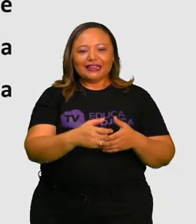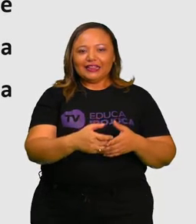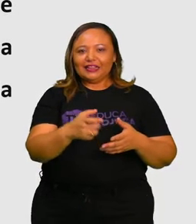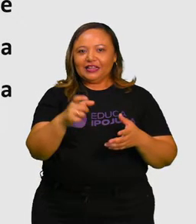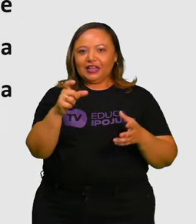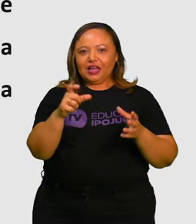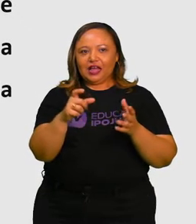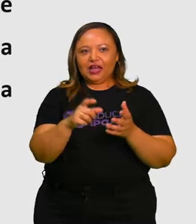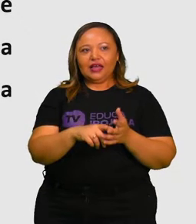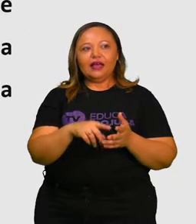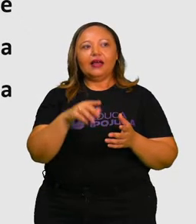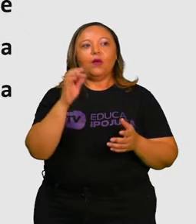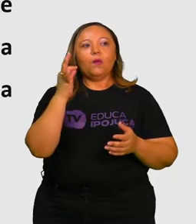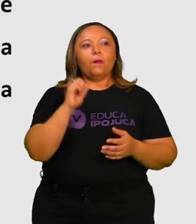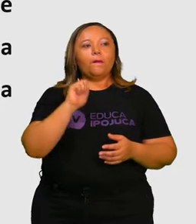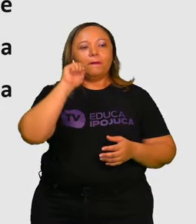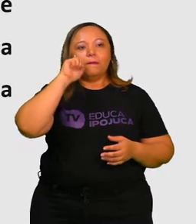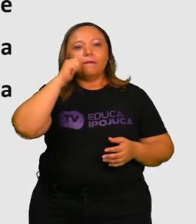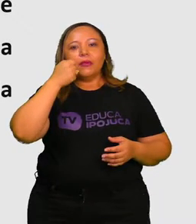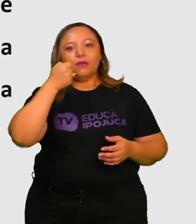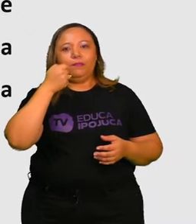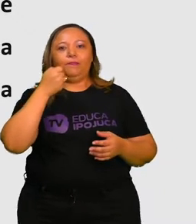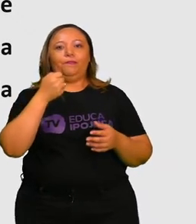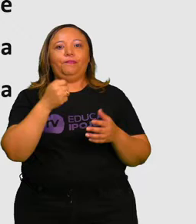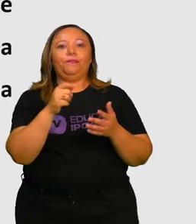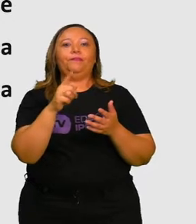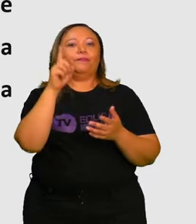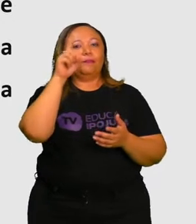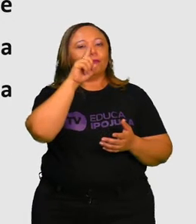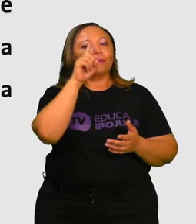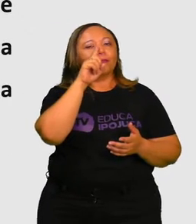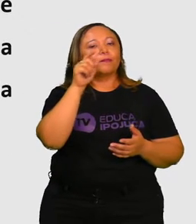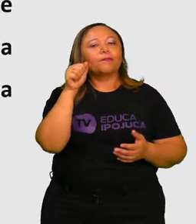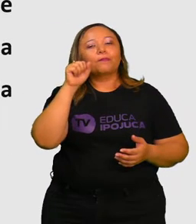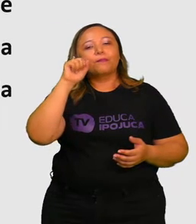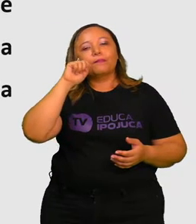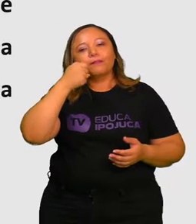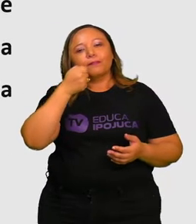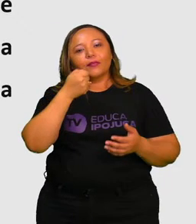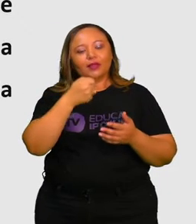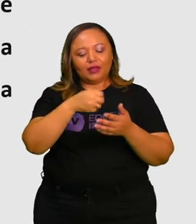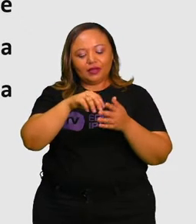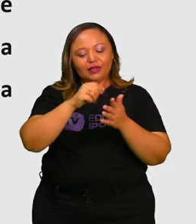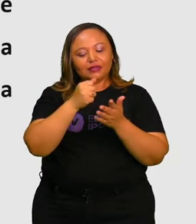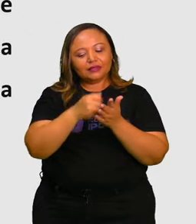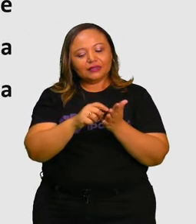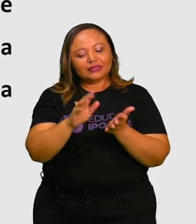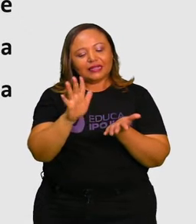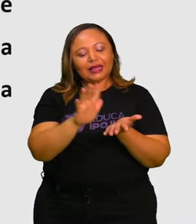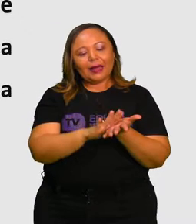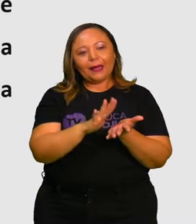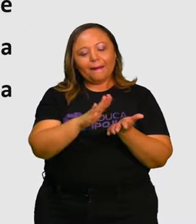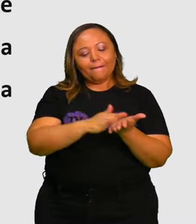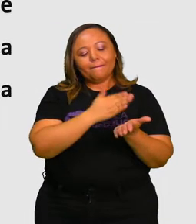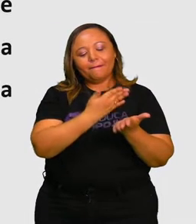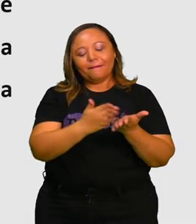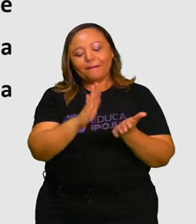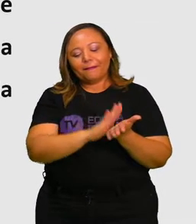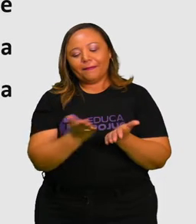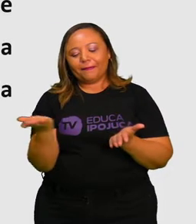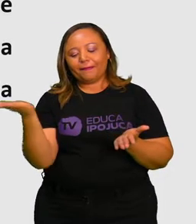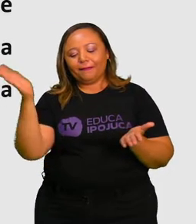perseguição do azar. Quando escapa da mão, um pedaço de pão ou torrada sempre aterriza com a manteiga voltada para baixo.